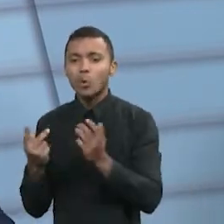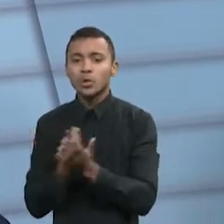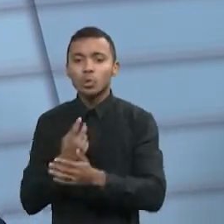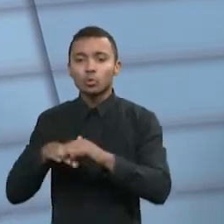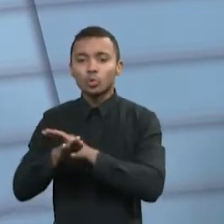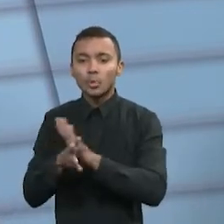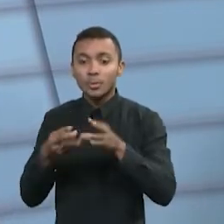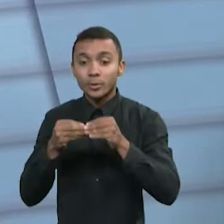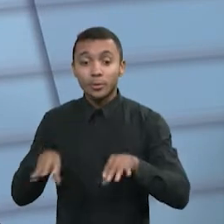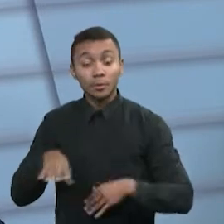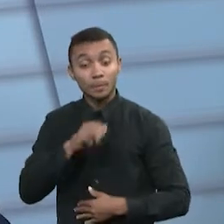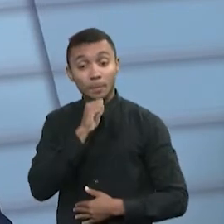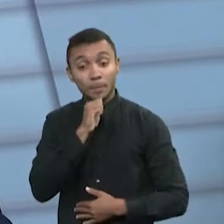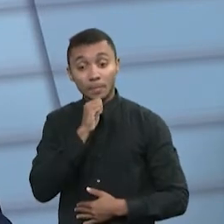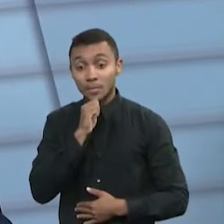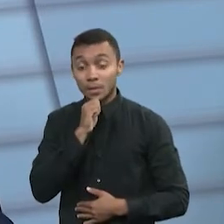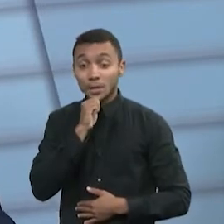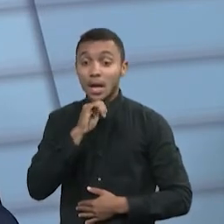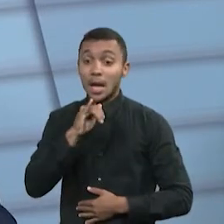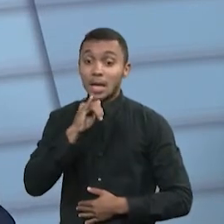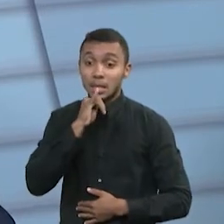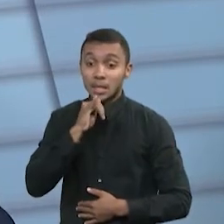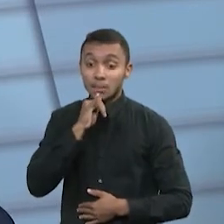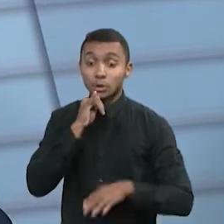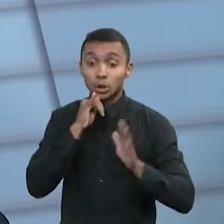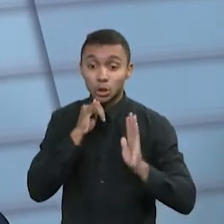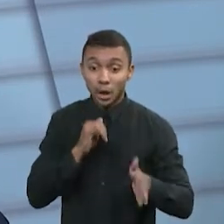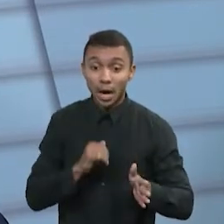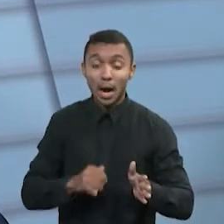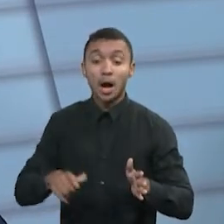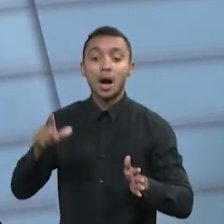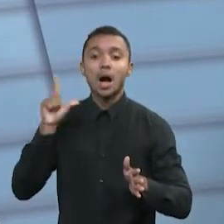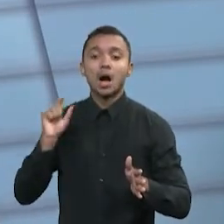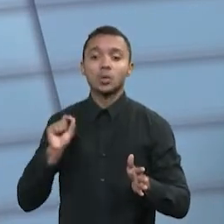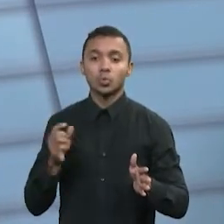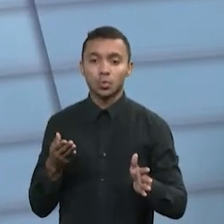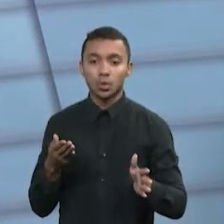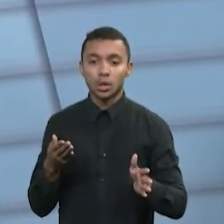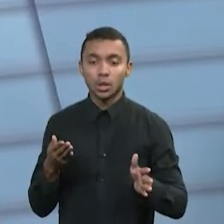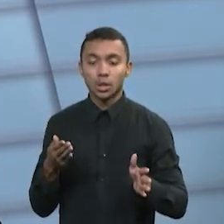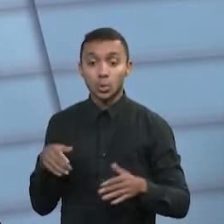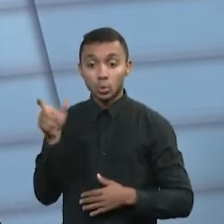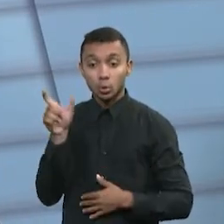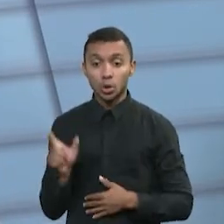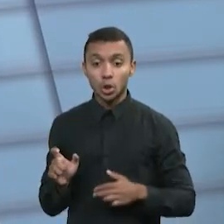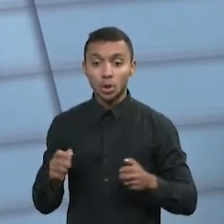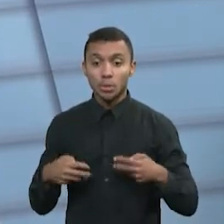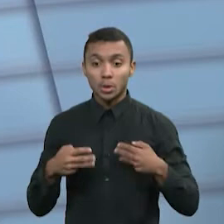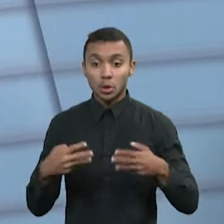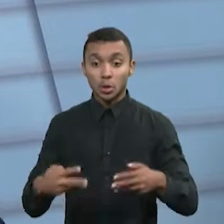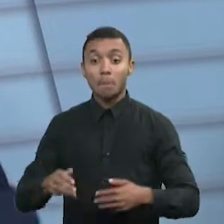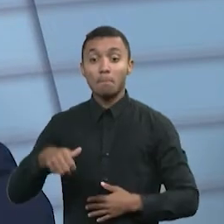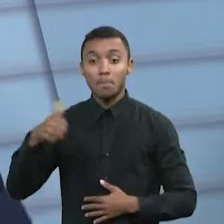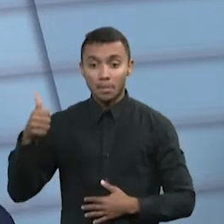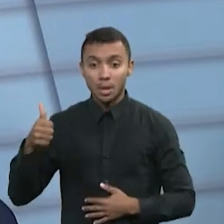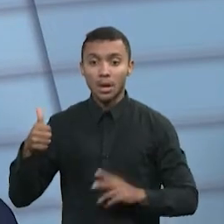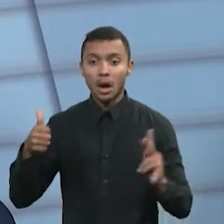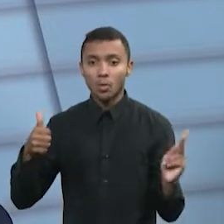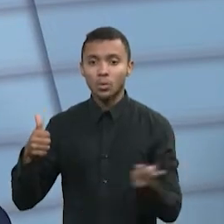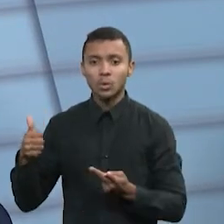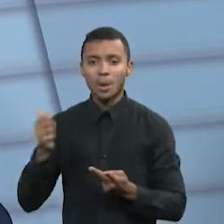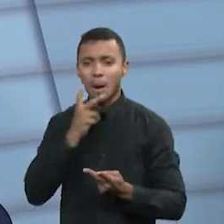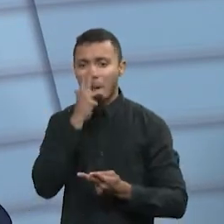Nós tivemos, por exemplo, Renato, um descolamento da cadeia produtiva no primeiro início do ciclo da pandemia. E esse